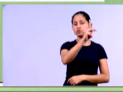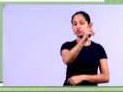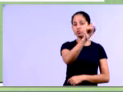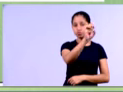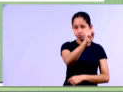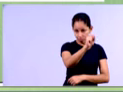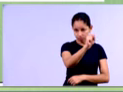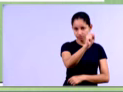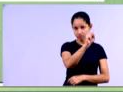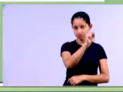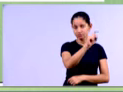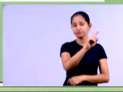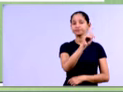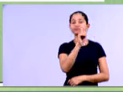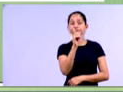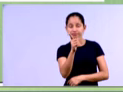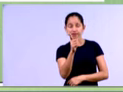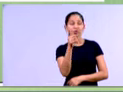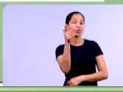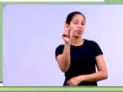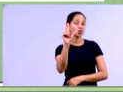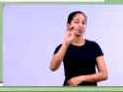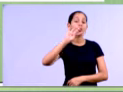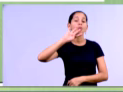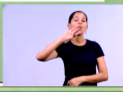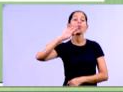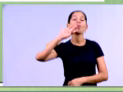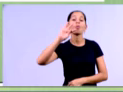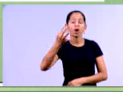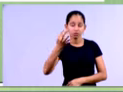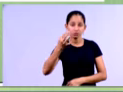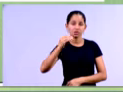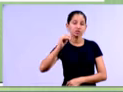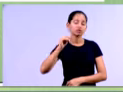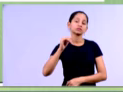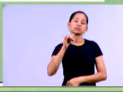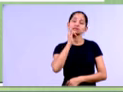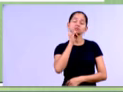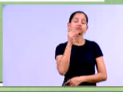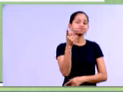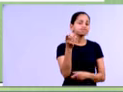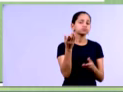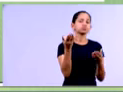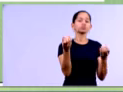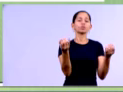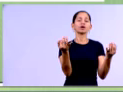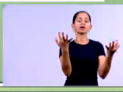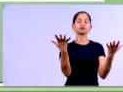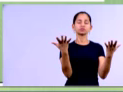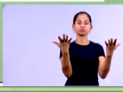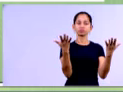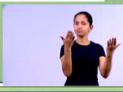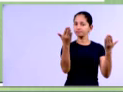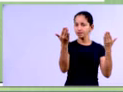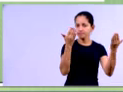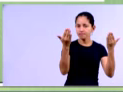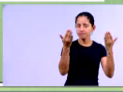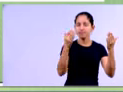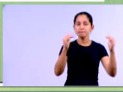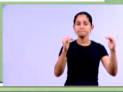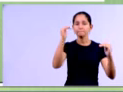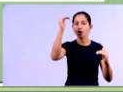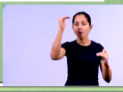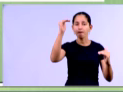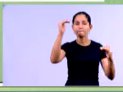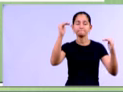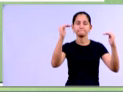né, em 2013, ela fechou em 4 milhões e 818 mil, então percebam que em 2012, né, de